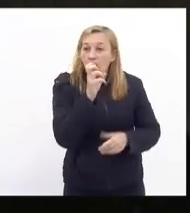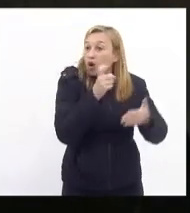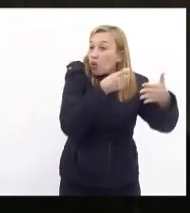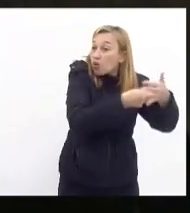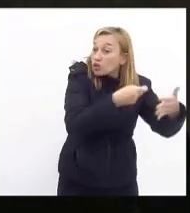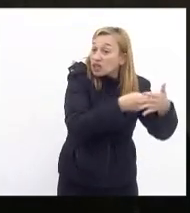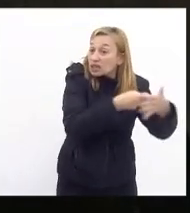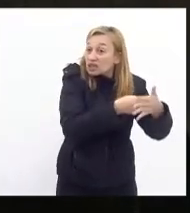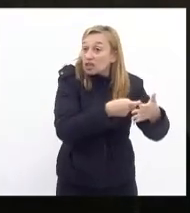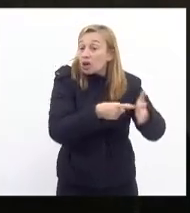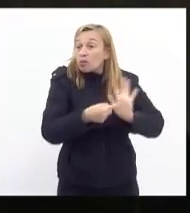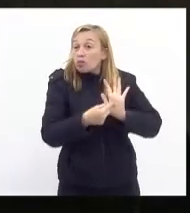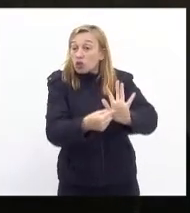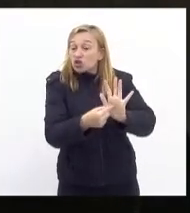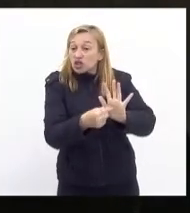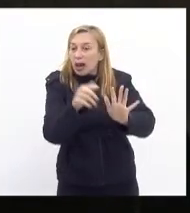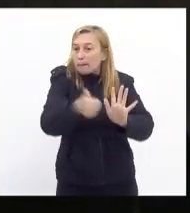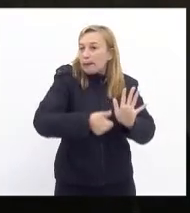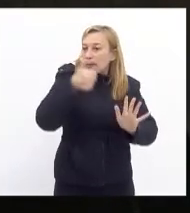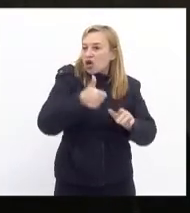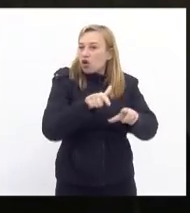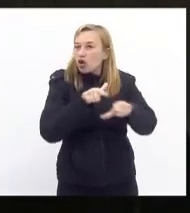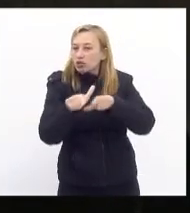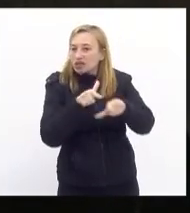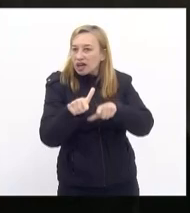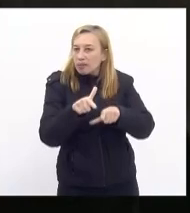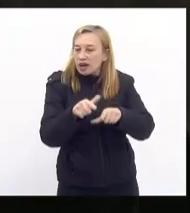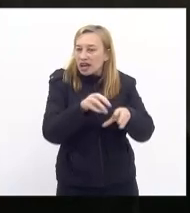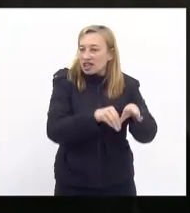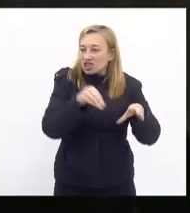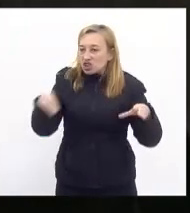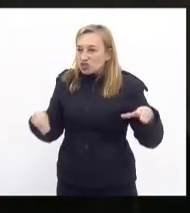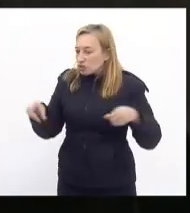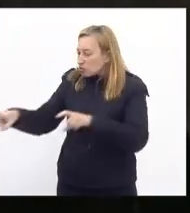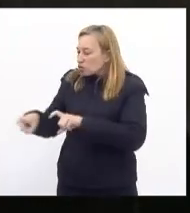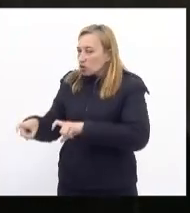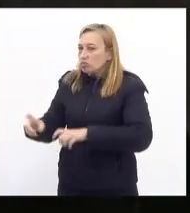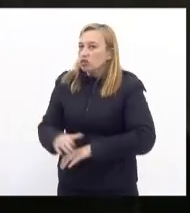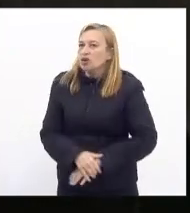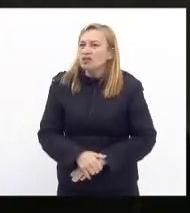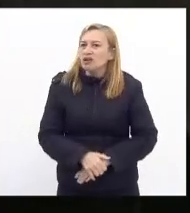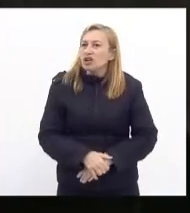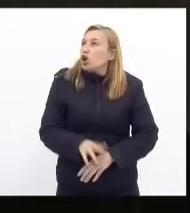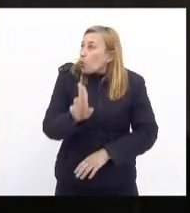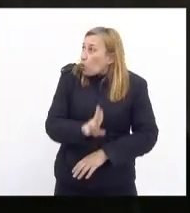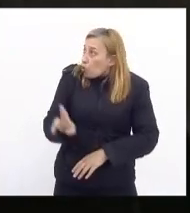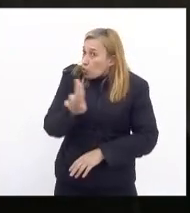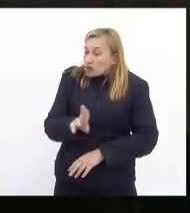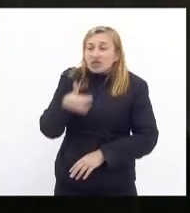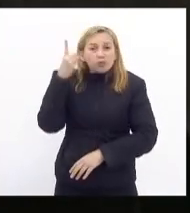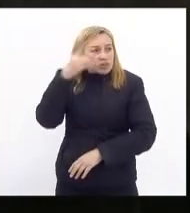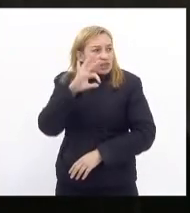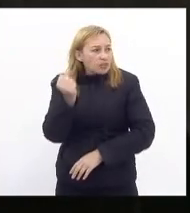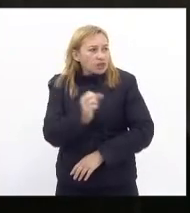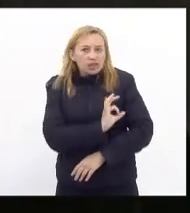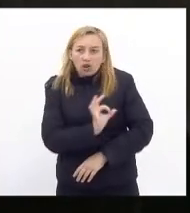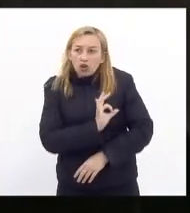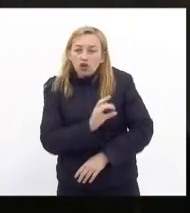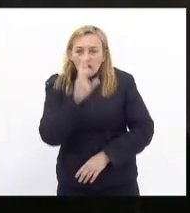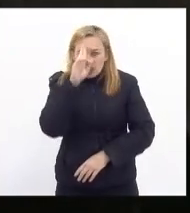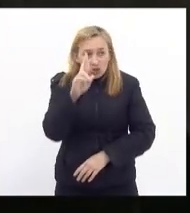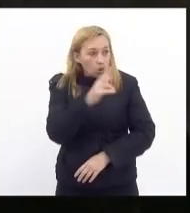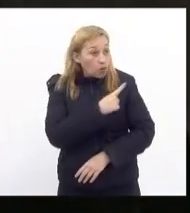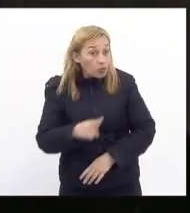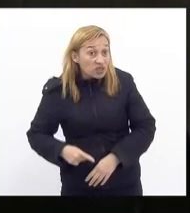vai lá posta uma denúncia para melhoria de serviço é transferido para o interior do estado e é assim que usa a deputada Marta Rocha hoje a senhora como